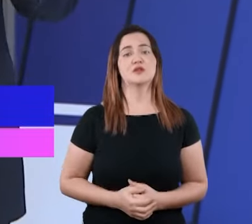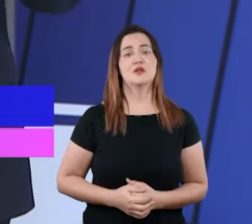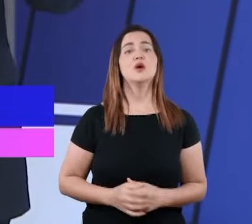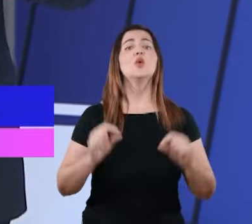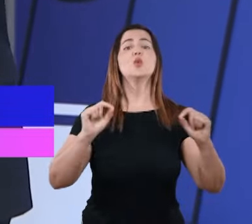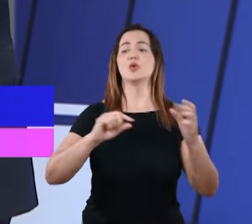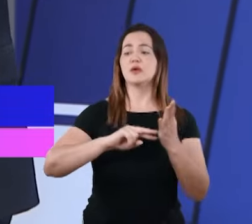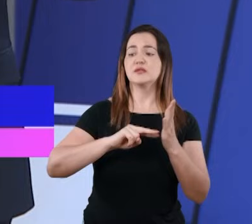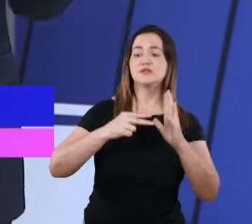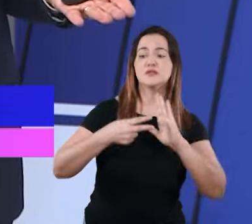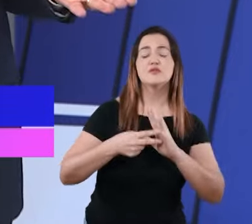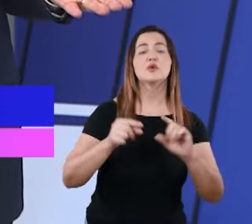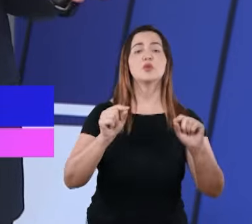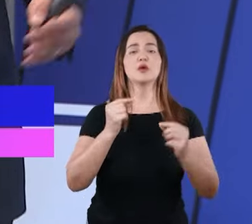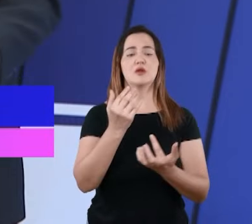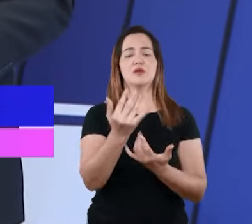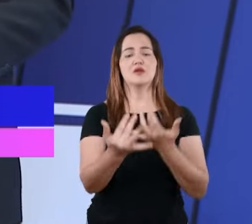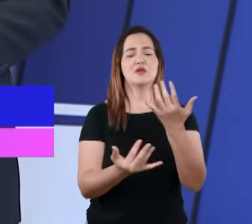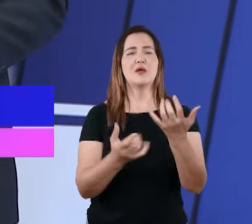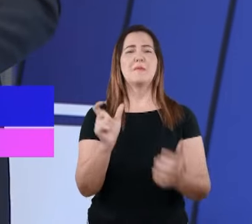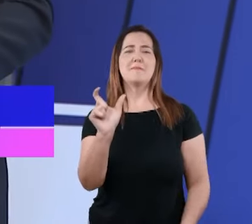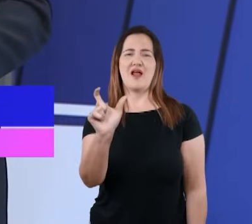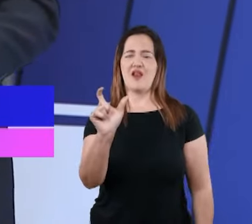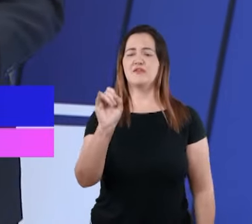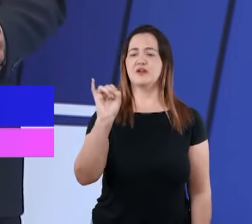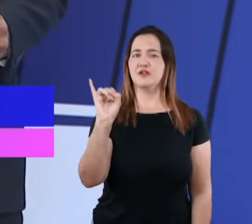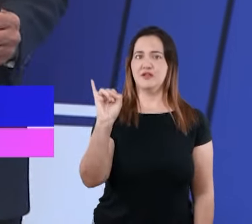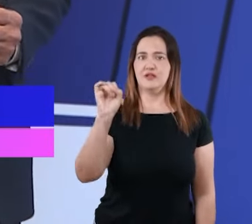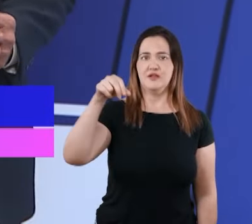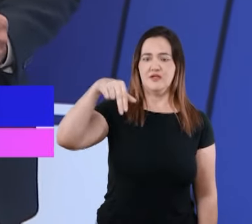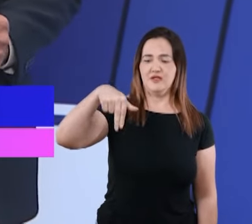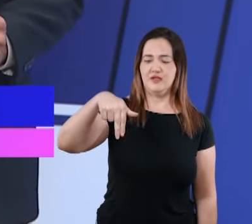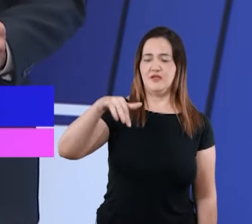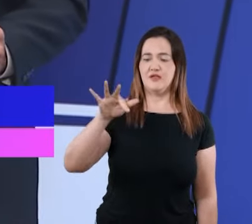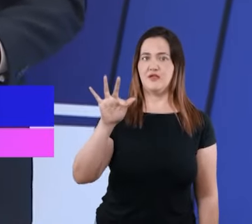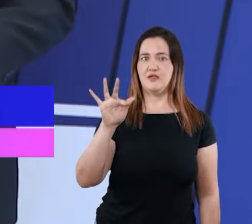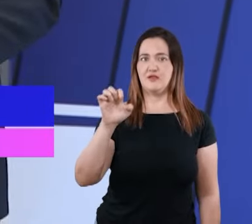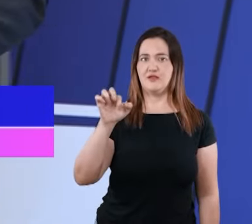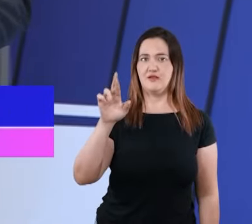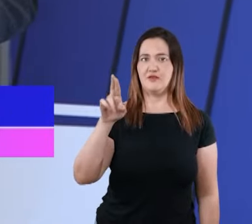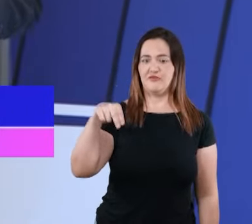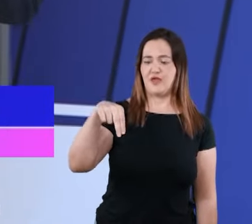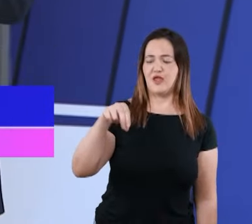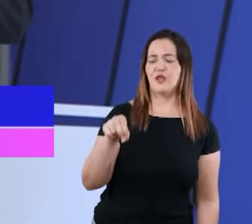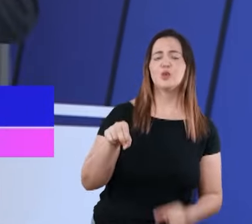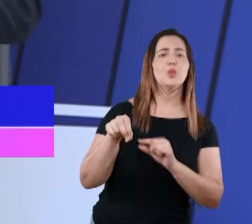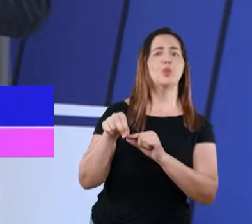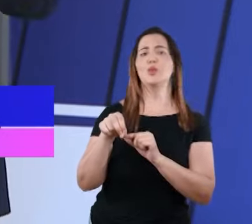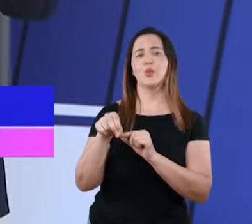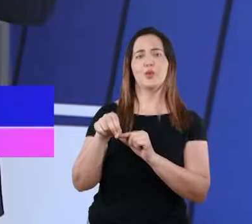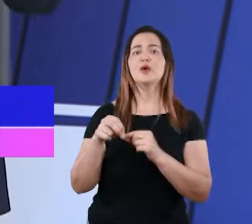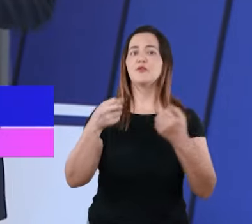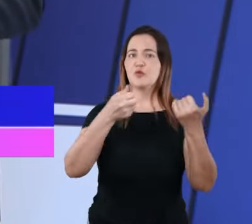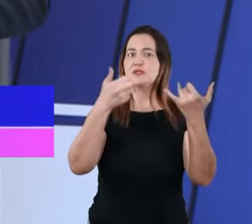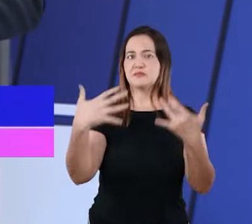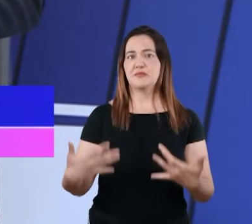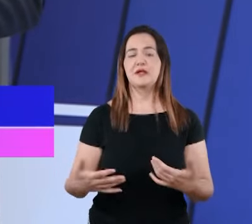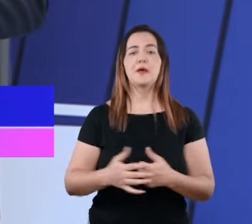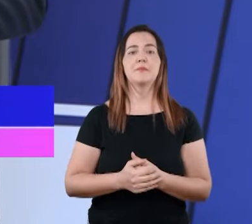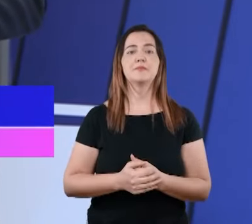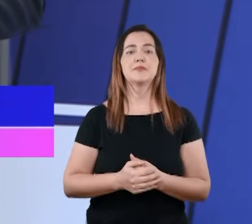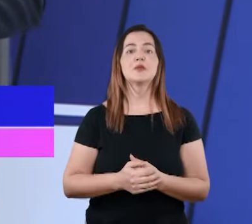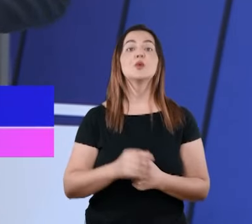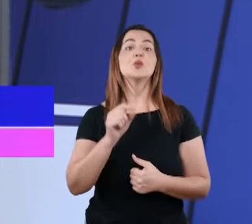você o que é exatamente esse inferno. Bom, eu já quero adiantar para você um pouco da conclusão desse programa